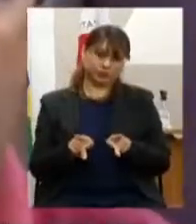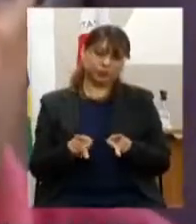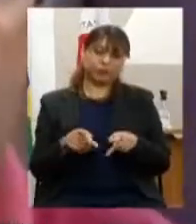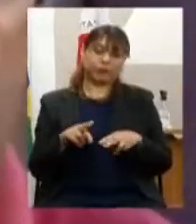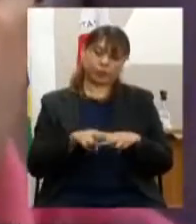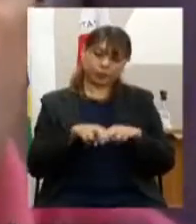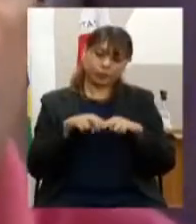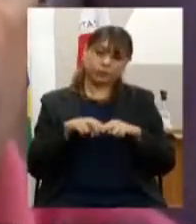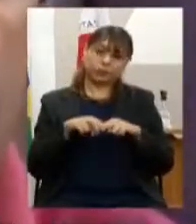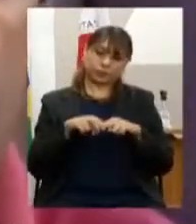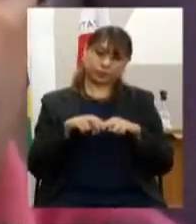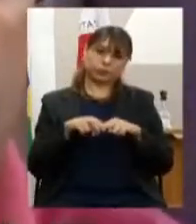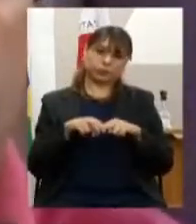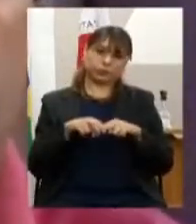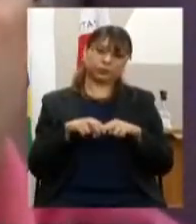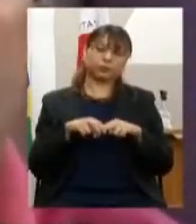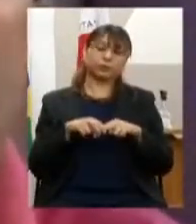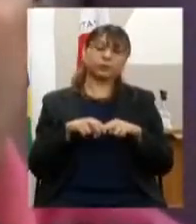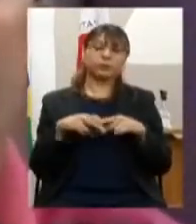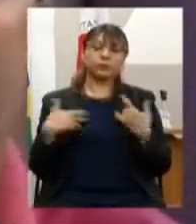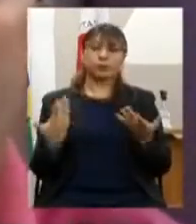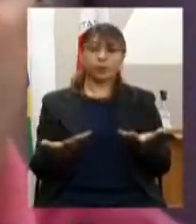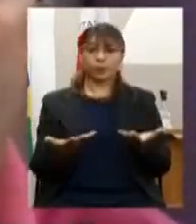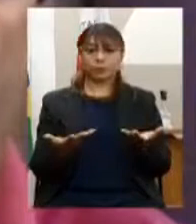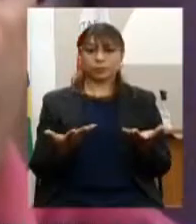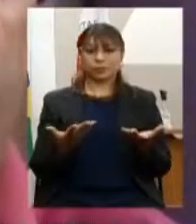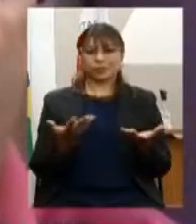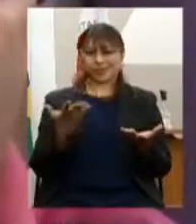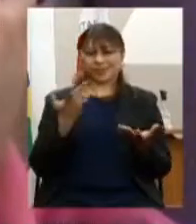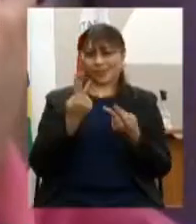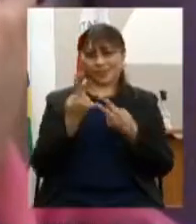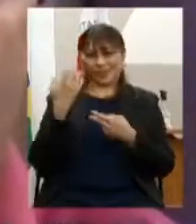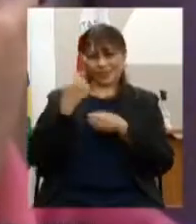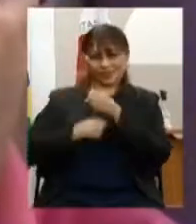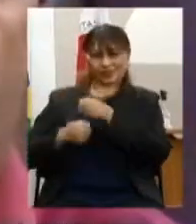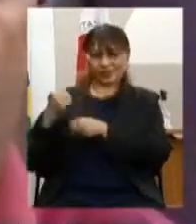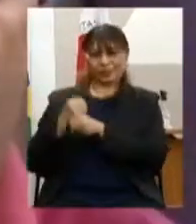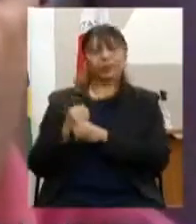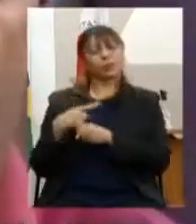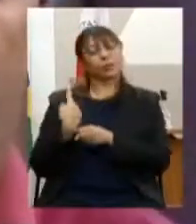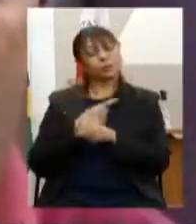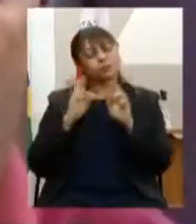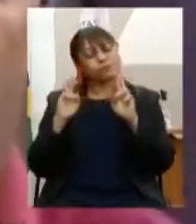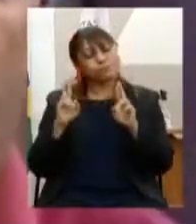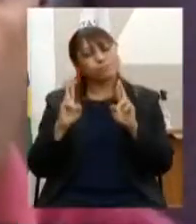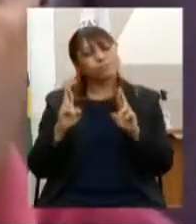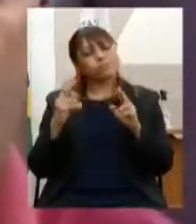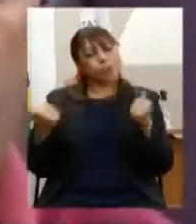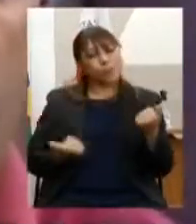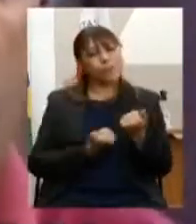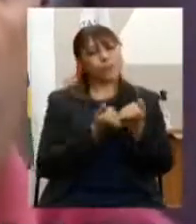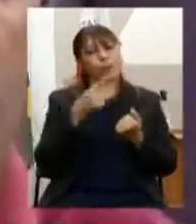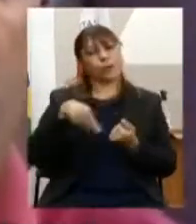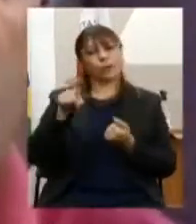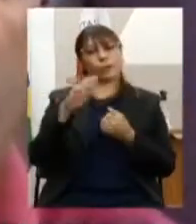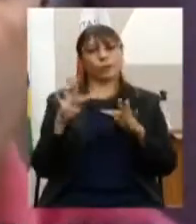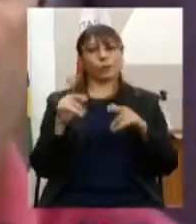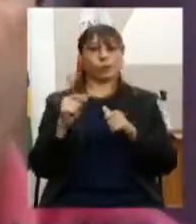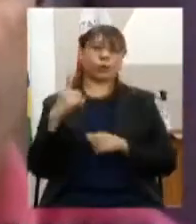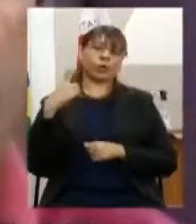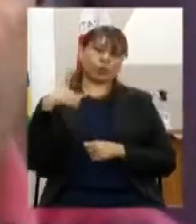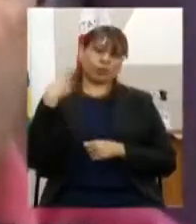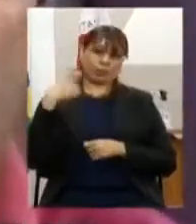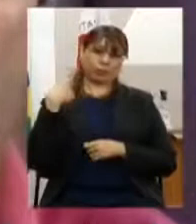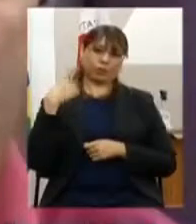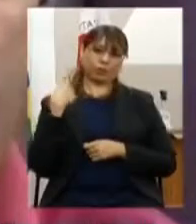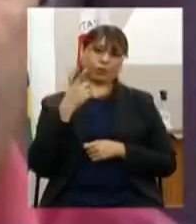razão de existir. Então, como o ano passado, a gente conta com o apoio de todos os deputados para que